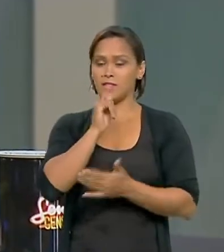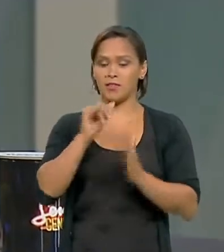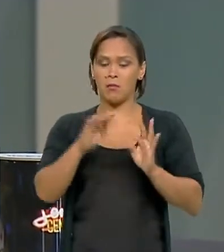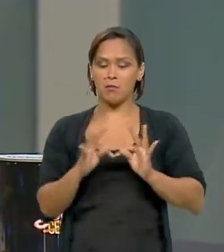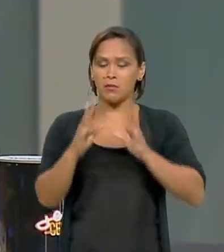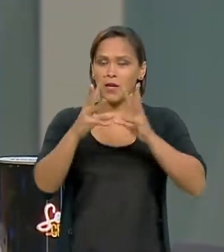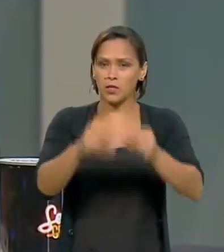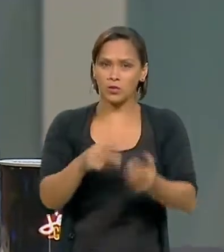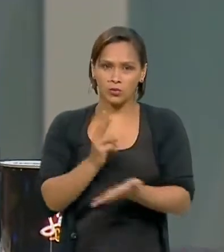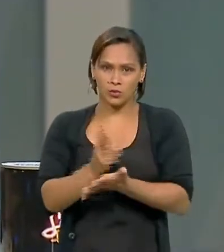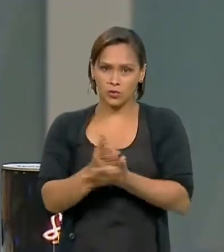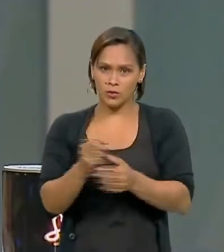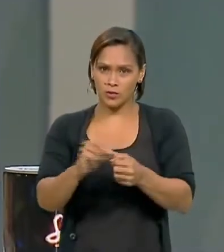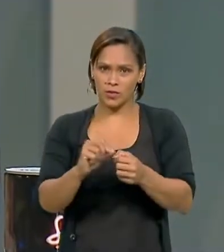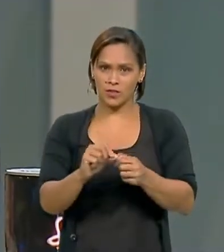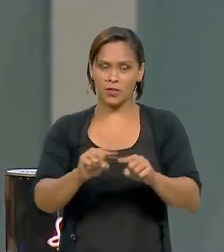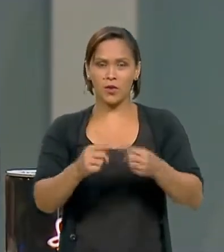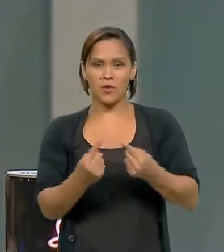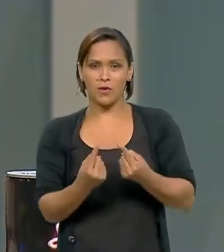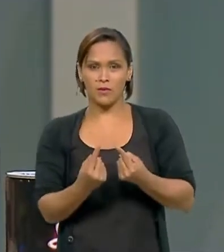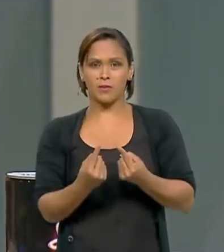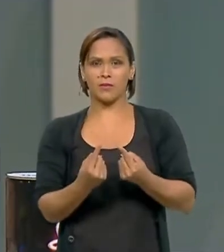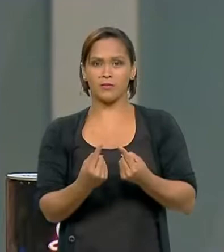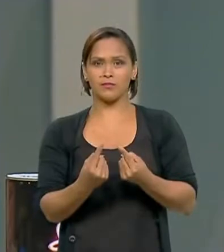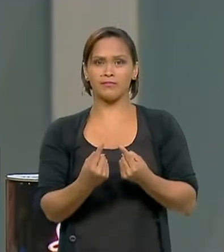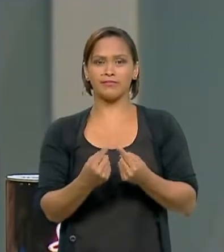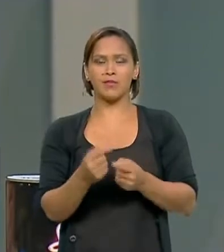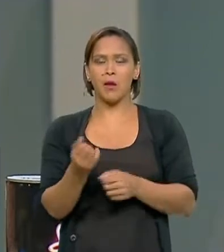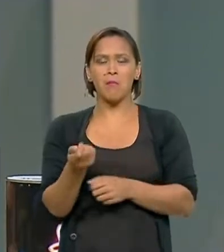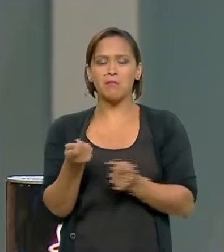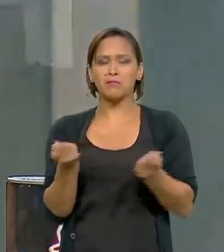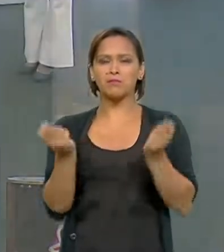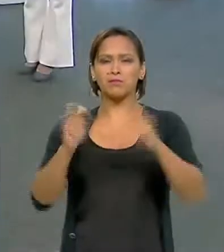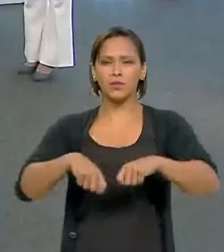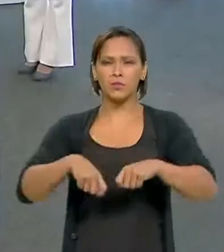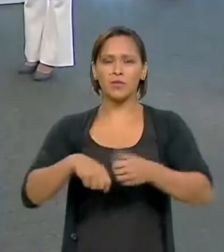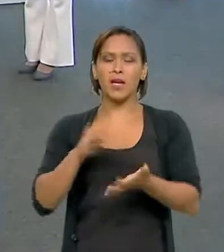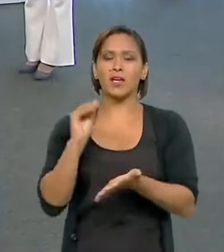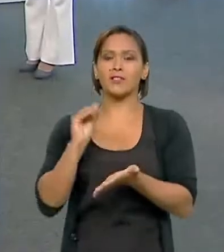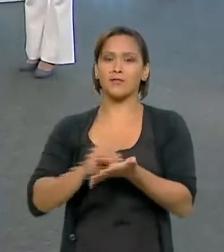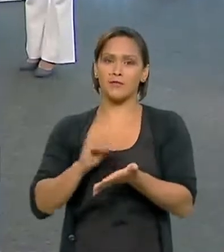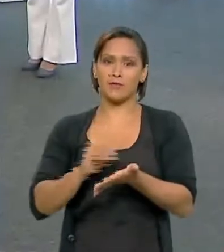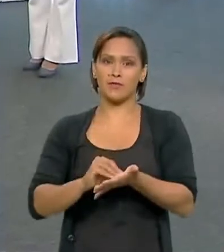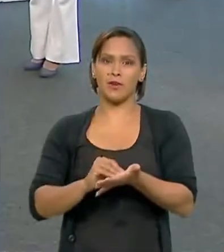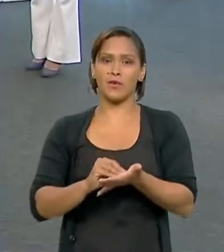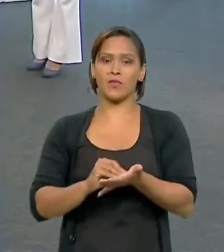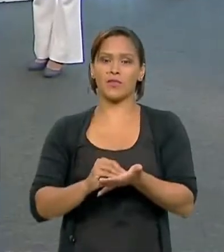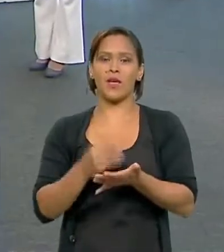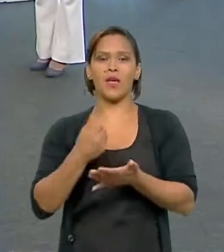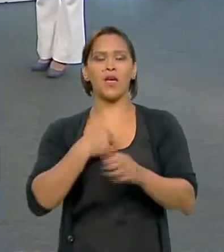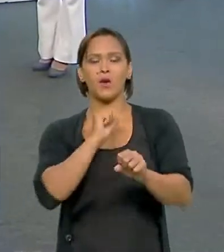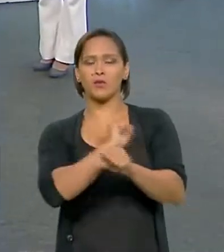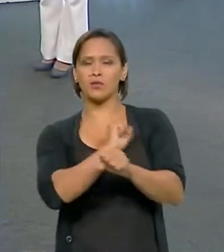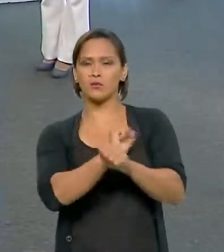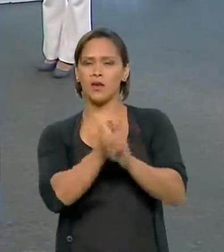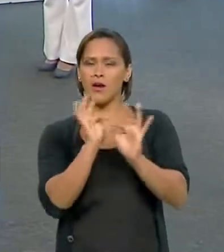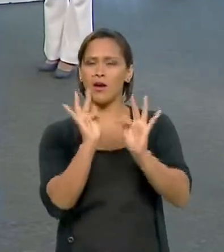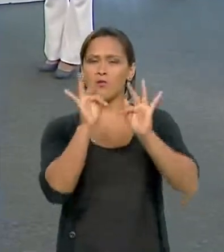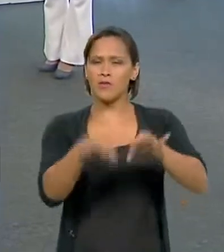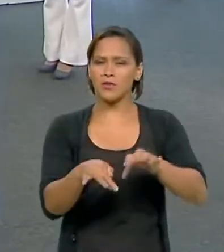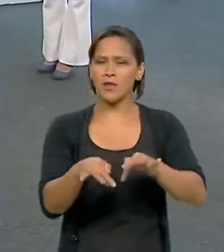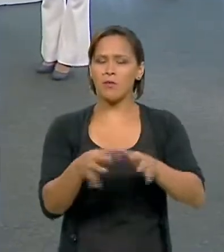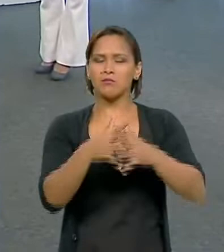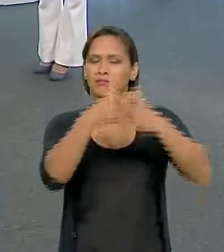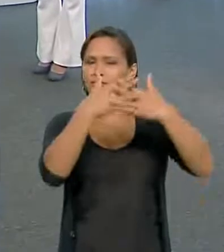demais. Ou diante de uma possibilidade de escassez, eu fico por último porque eu não vou